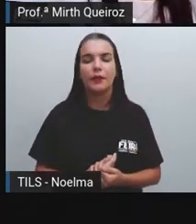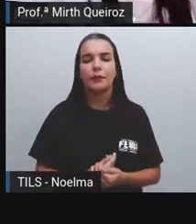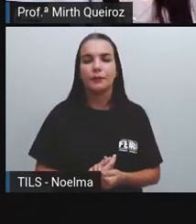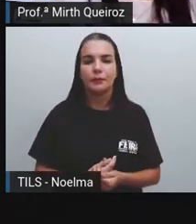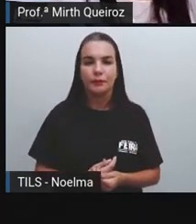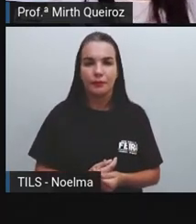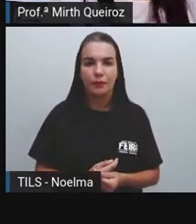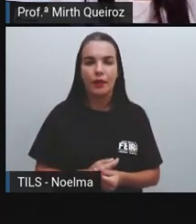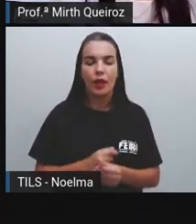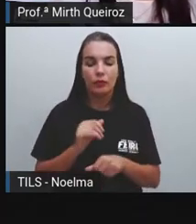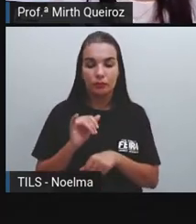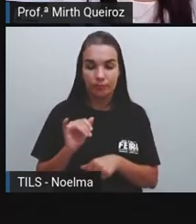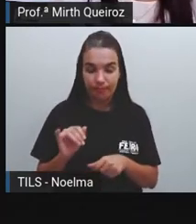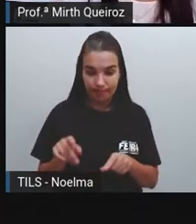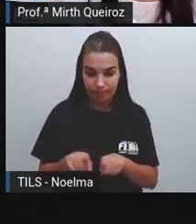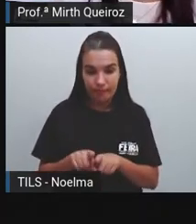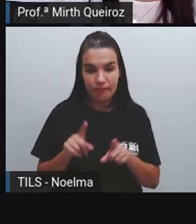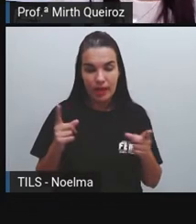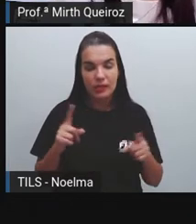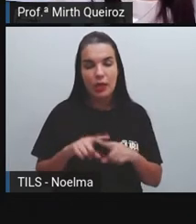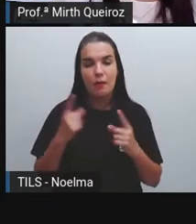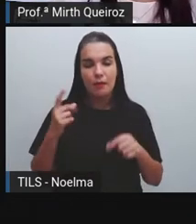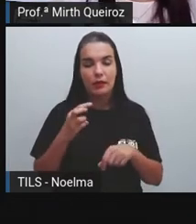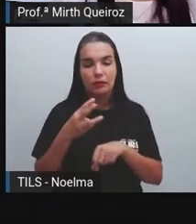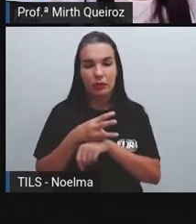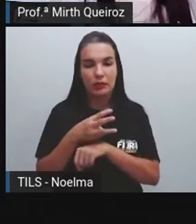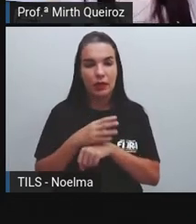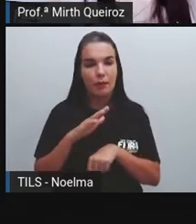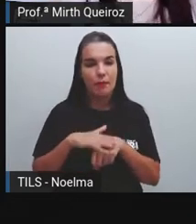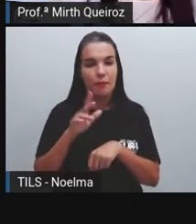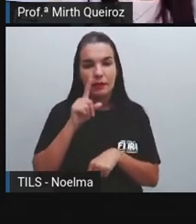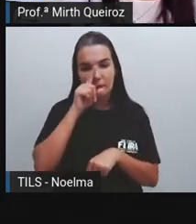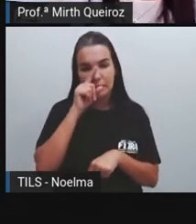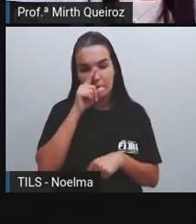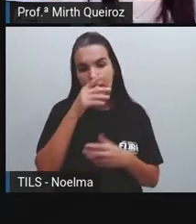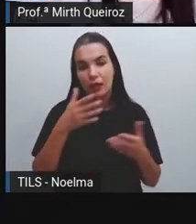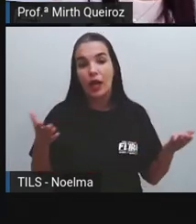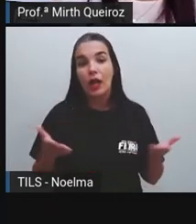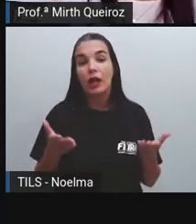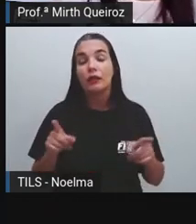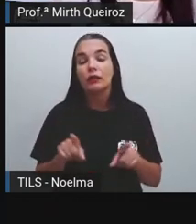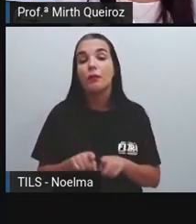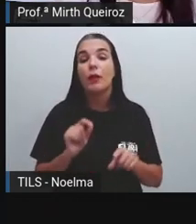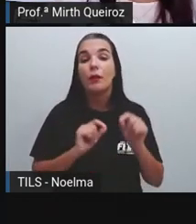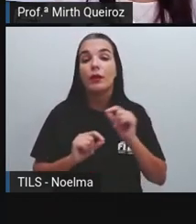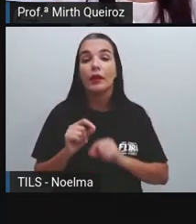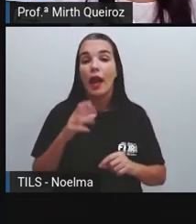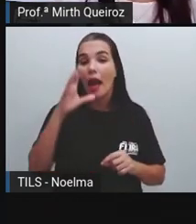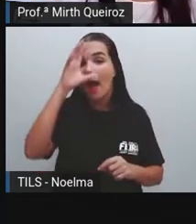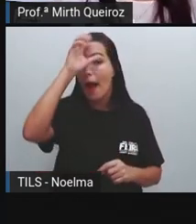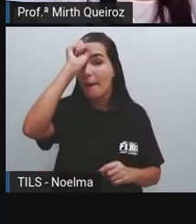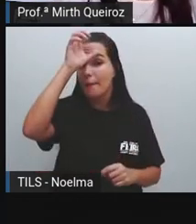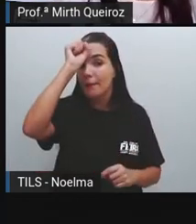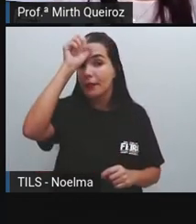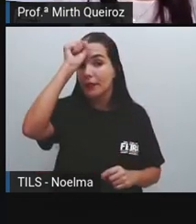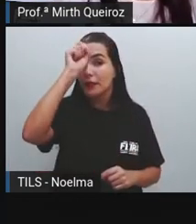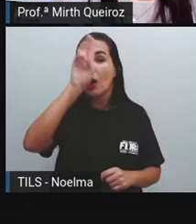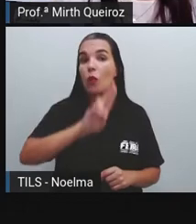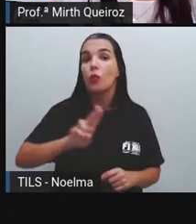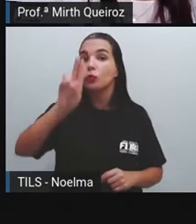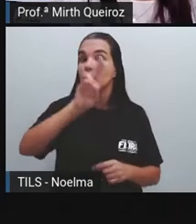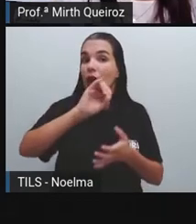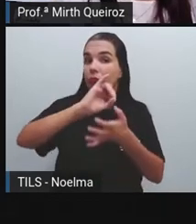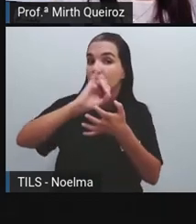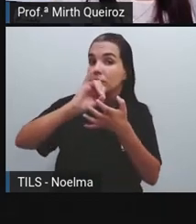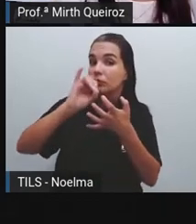aconteceu Só que o WhatsApp Hoje está sendo Mais sério E além disso A gente precisa Também aprender A utilizar As